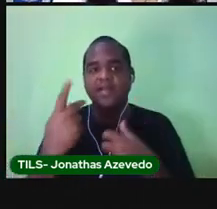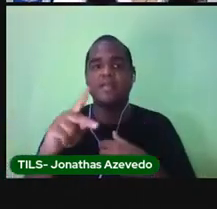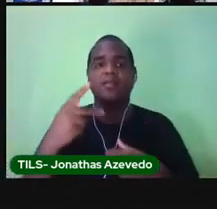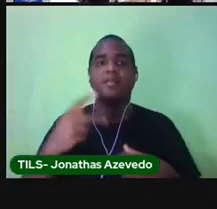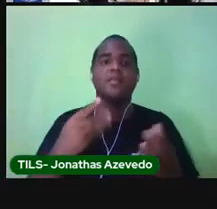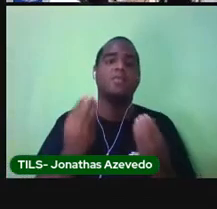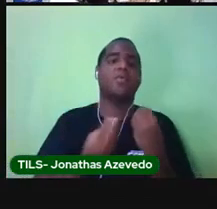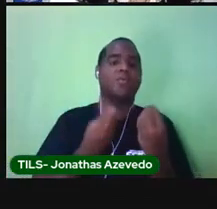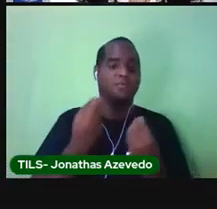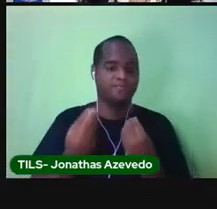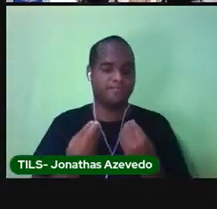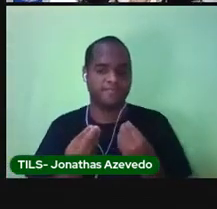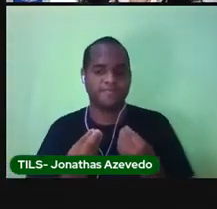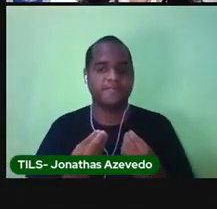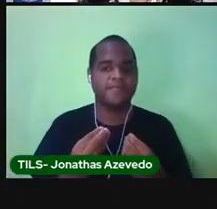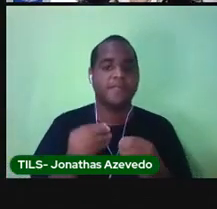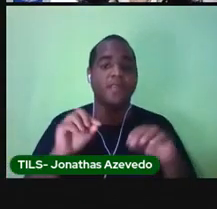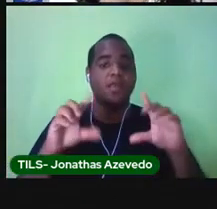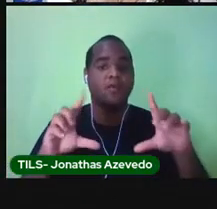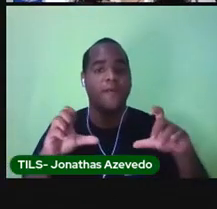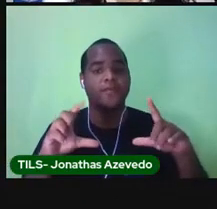O que tem nessa imagem?